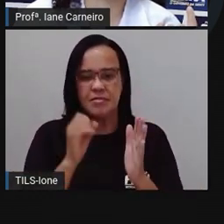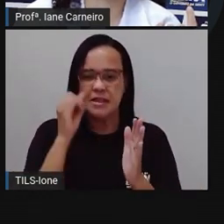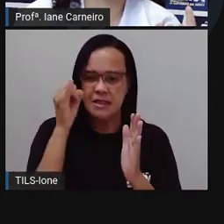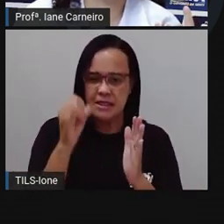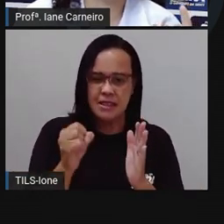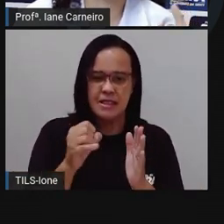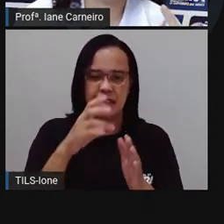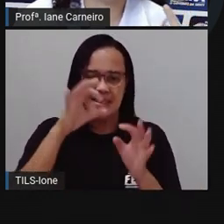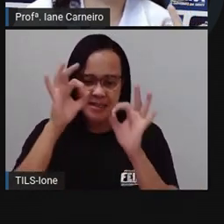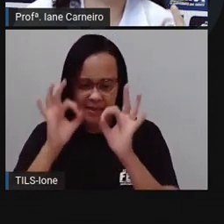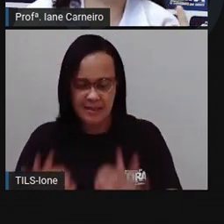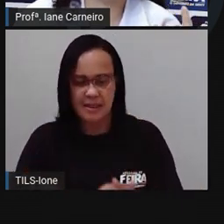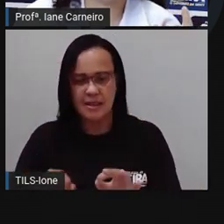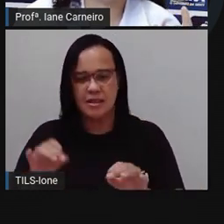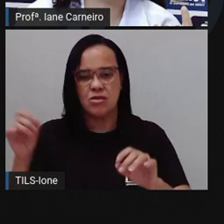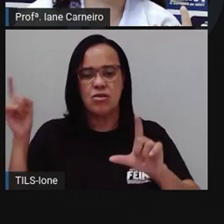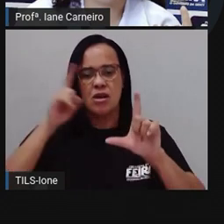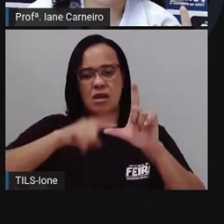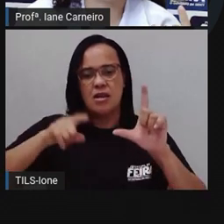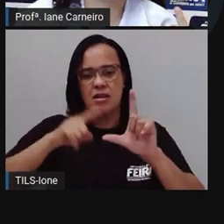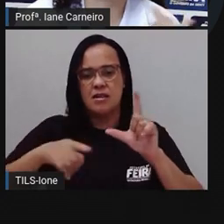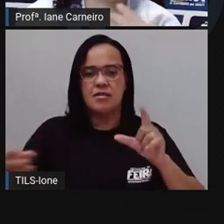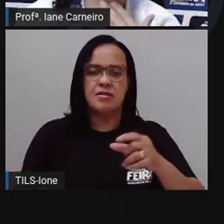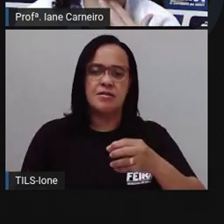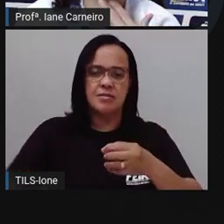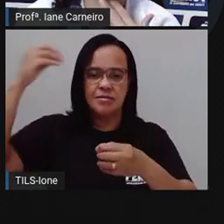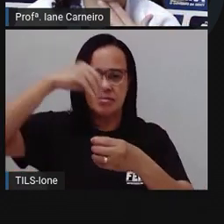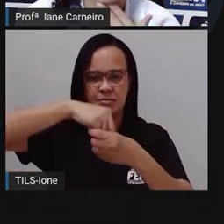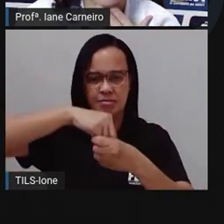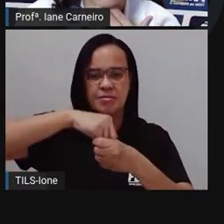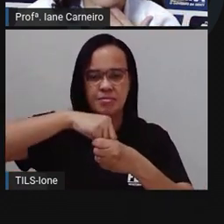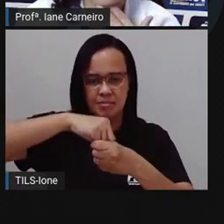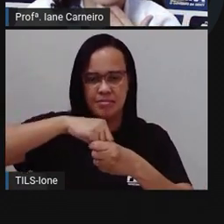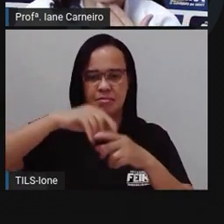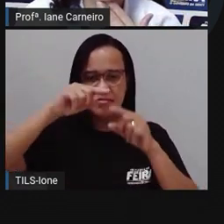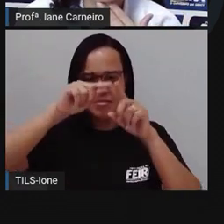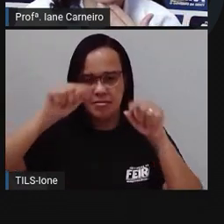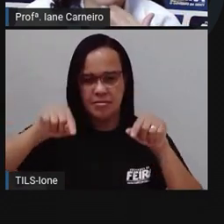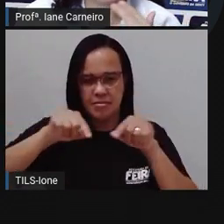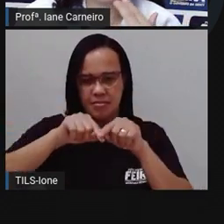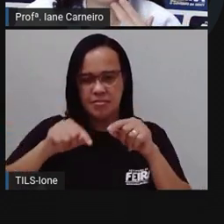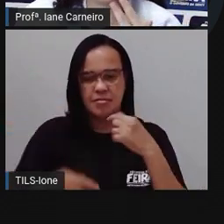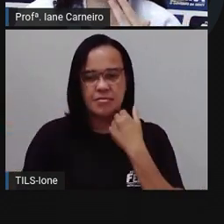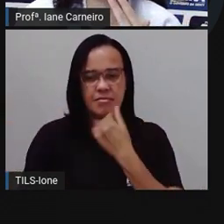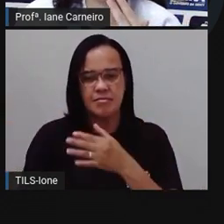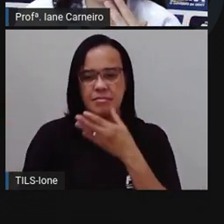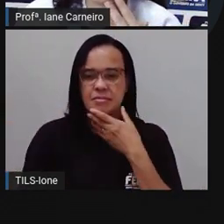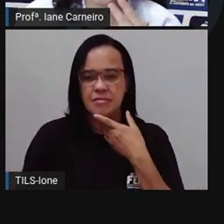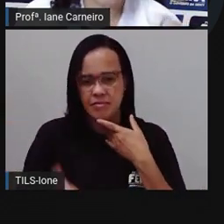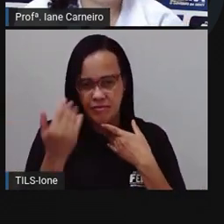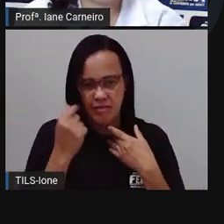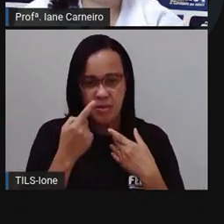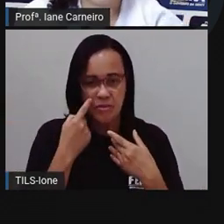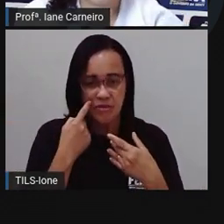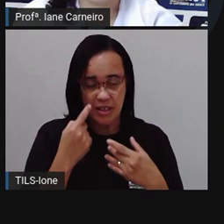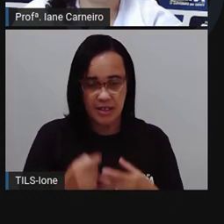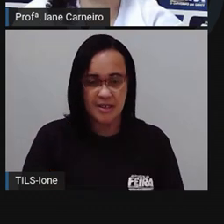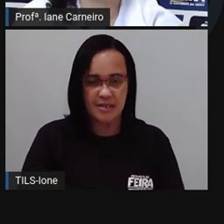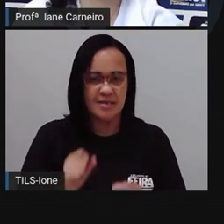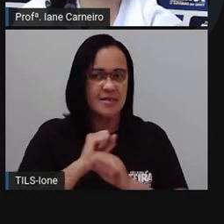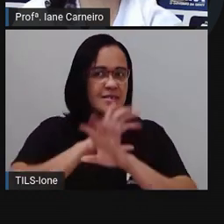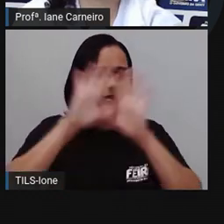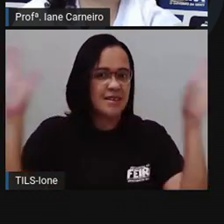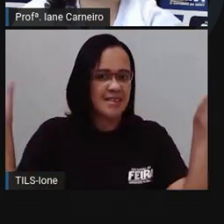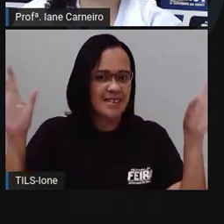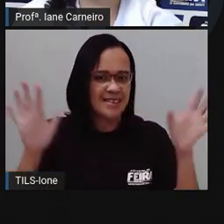vai colocando a letrinha que você pensou aqui no quadradinho. Tá joia? Vamos lá pra ver se vocês entenderam? Vamos lá, hein?